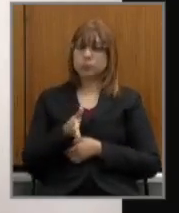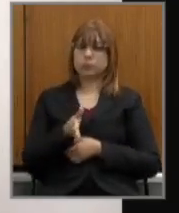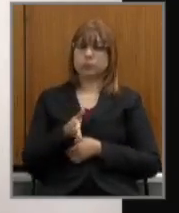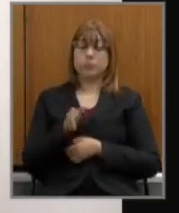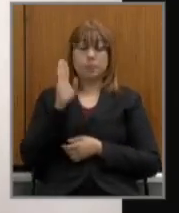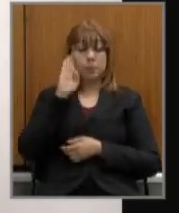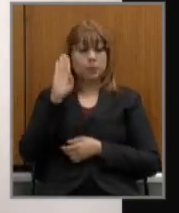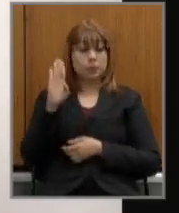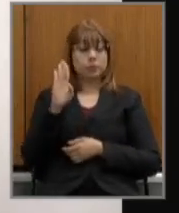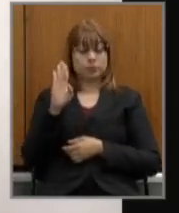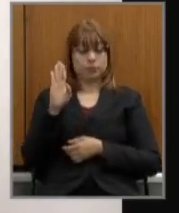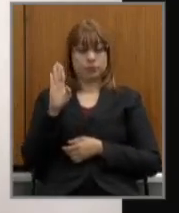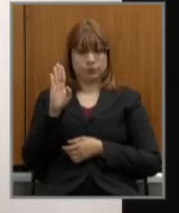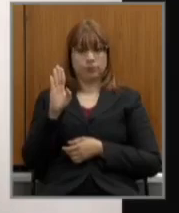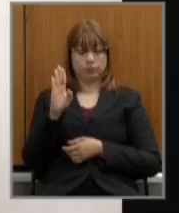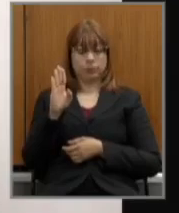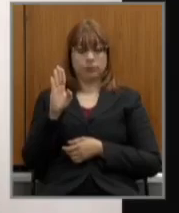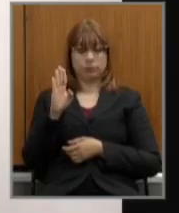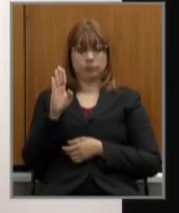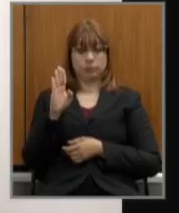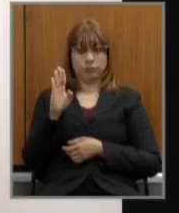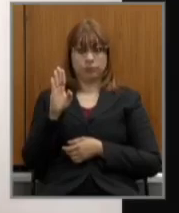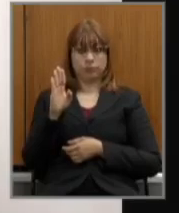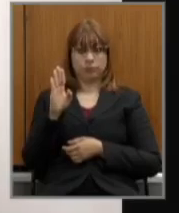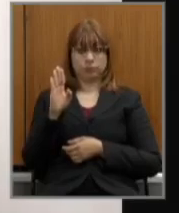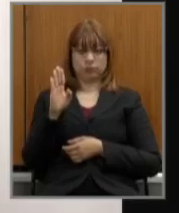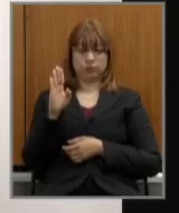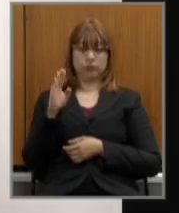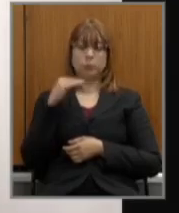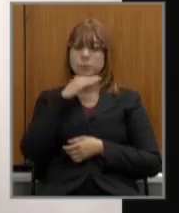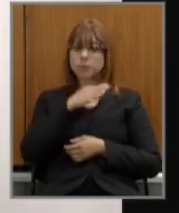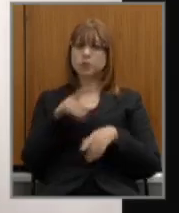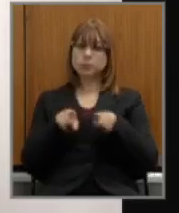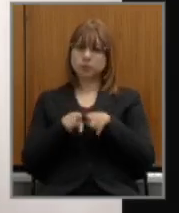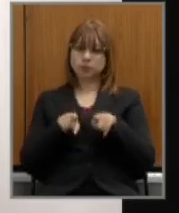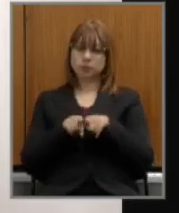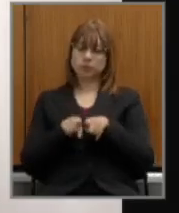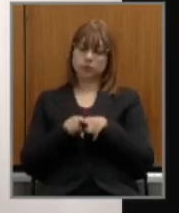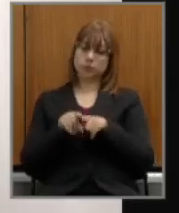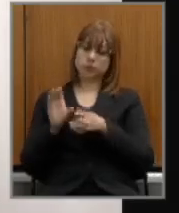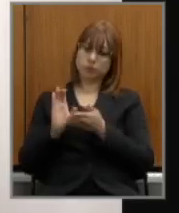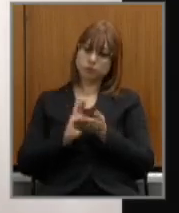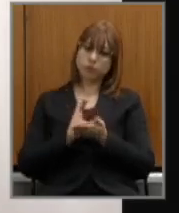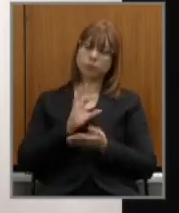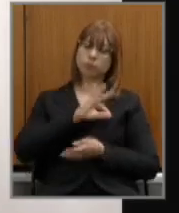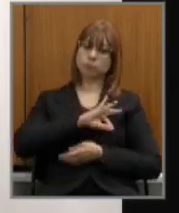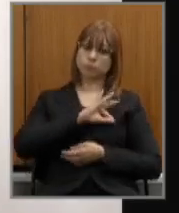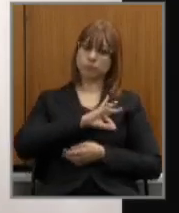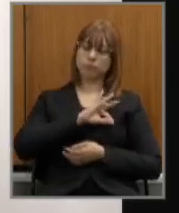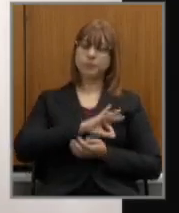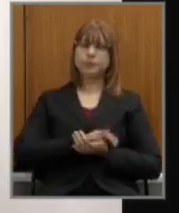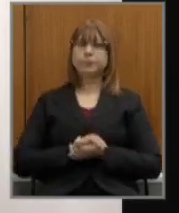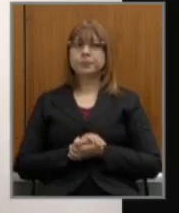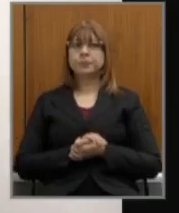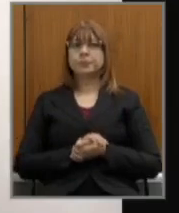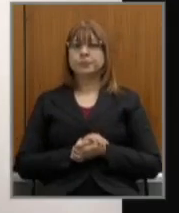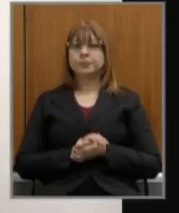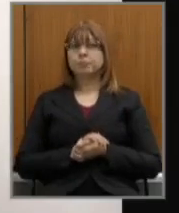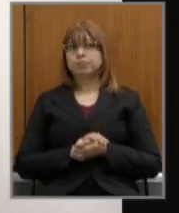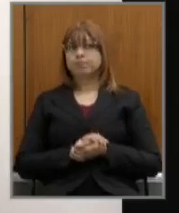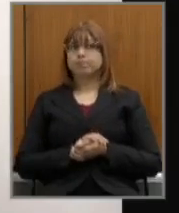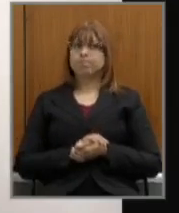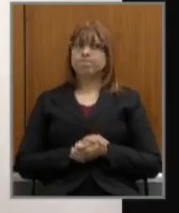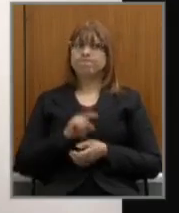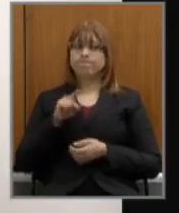estão na mesma situação de percepção remuneratória salarial essa é uma questão